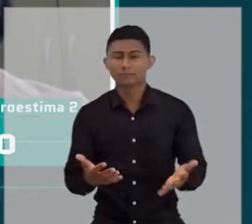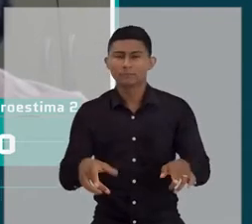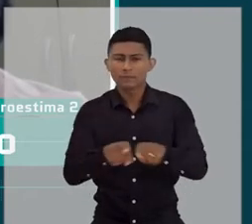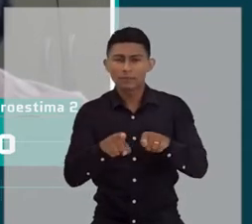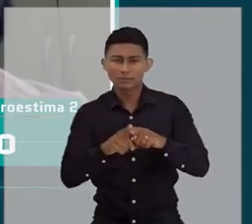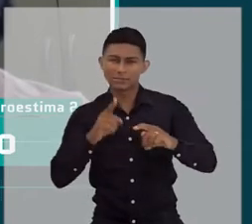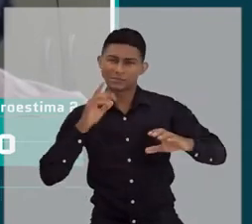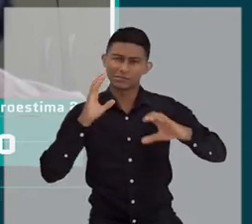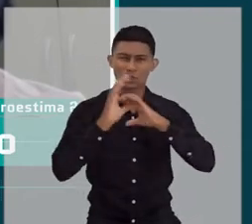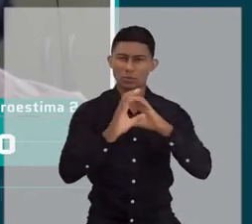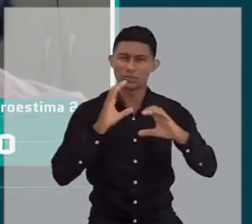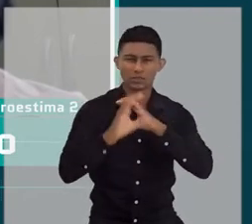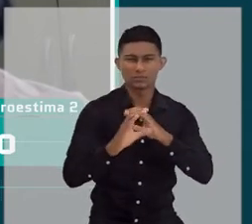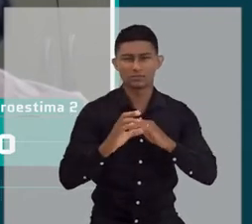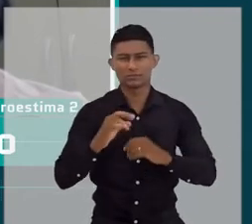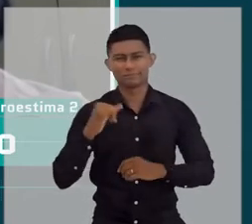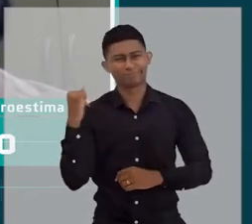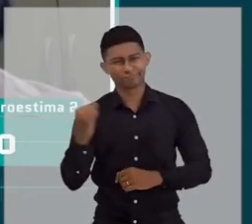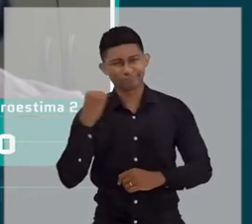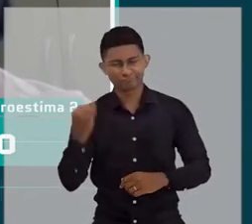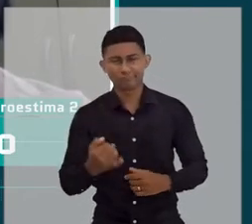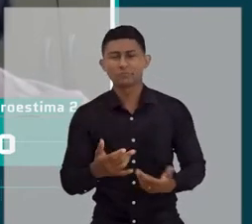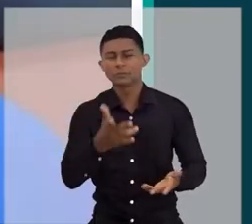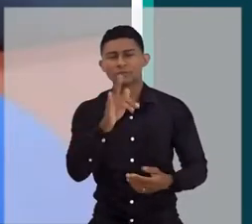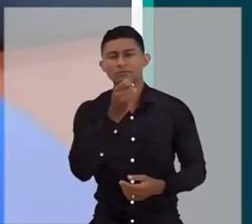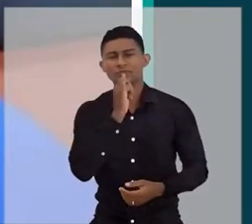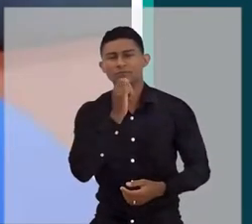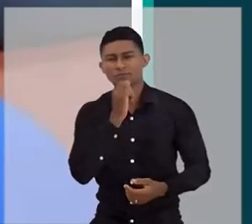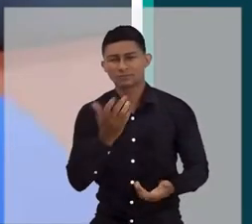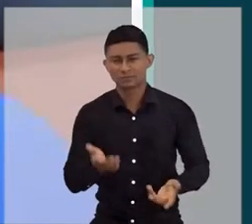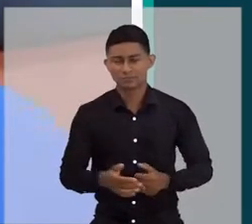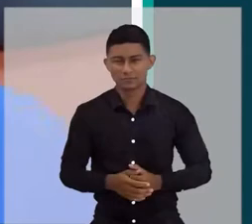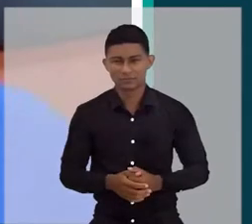sentido para você e a onda da comunicação.